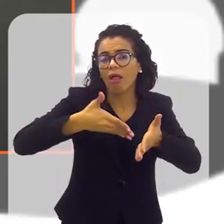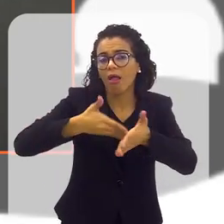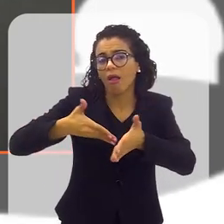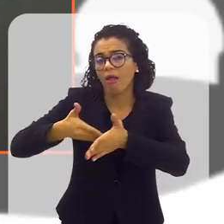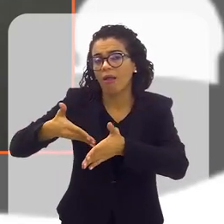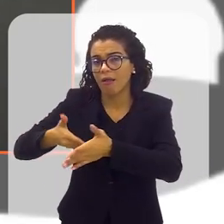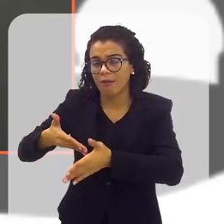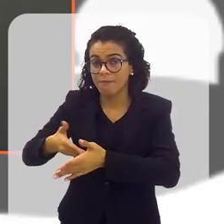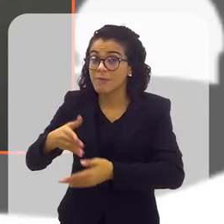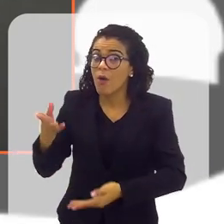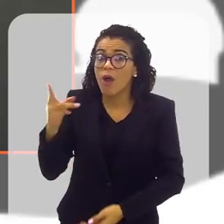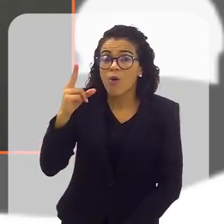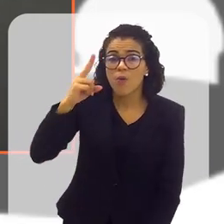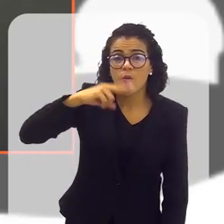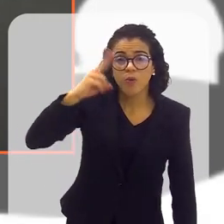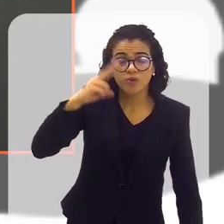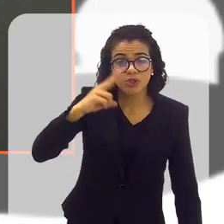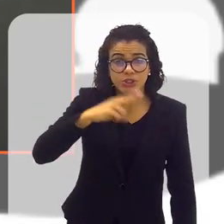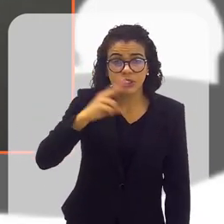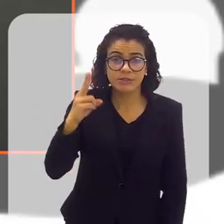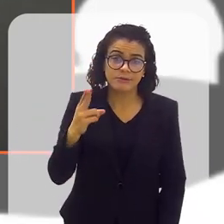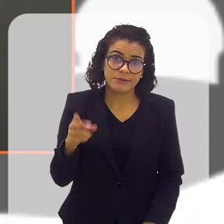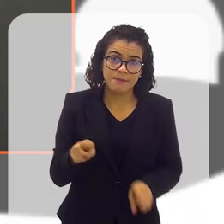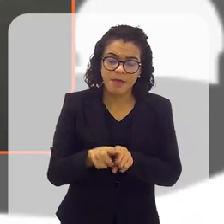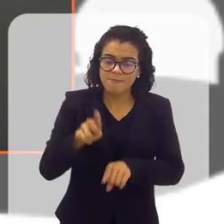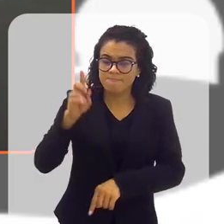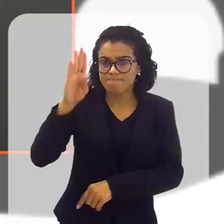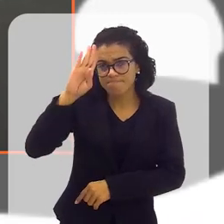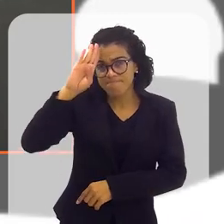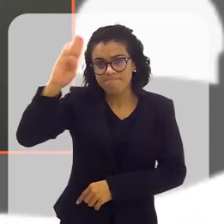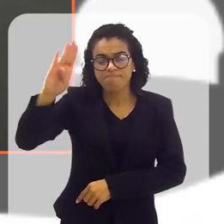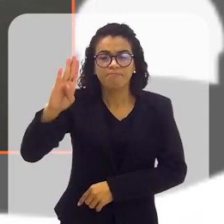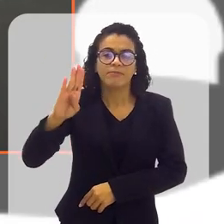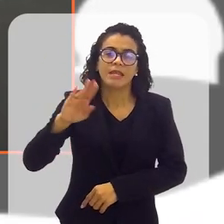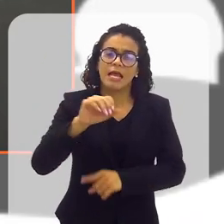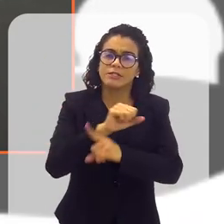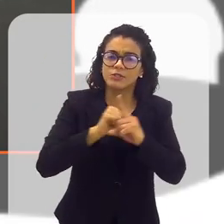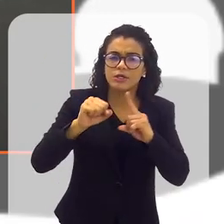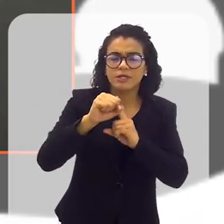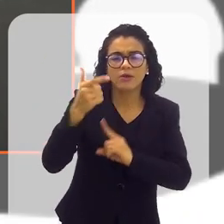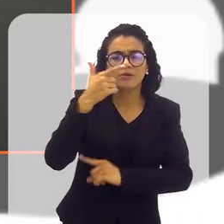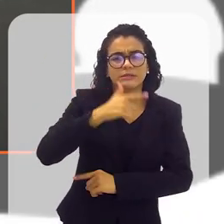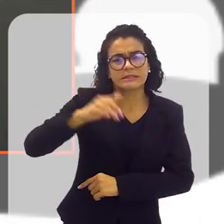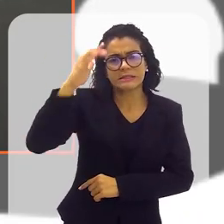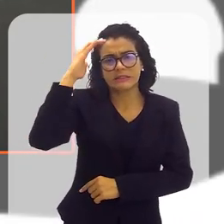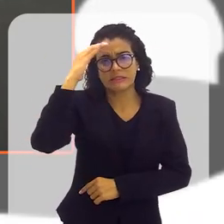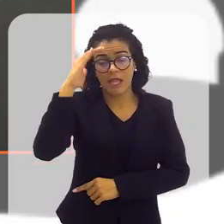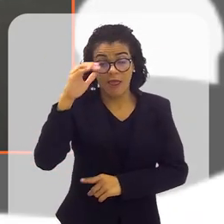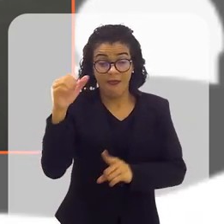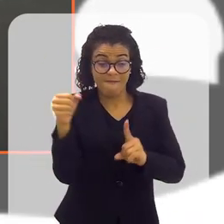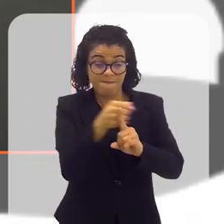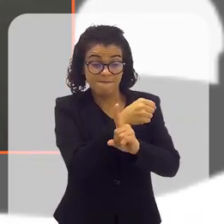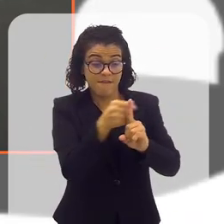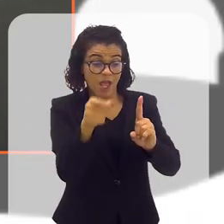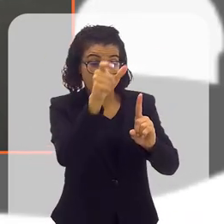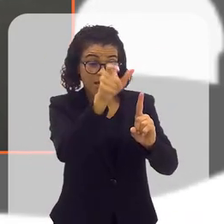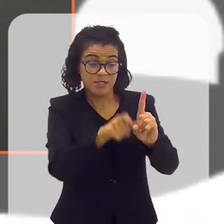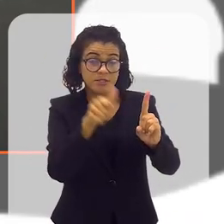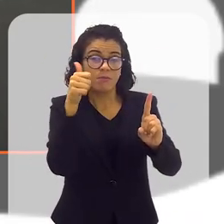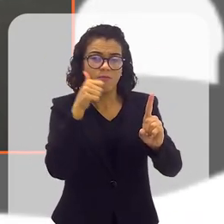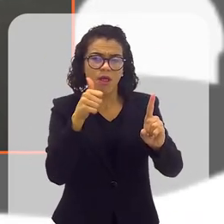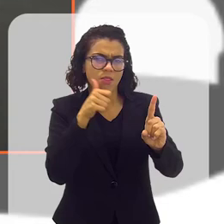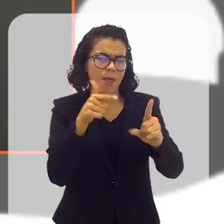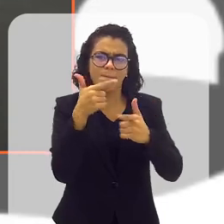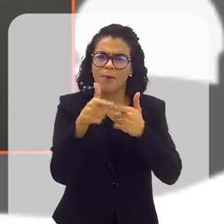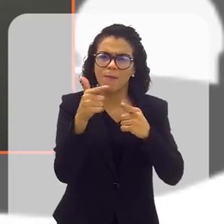comprometida. Então, é urgente e imperioso que a sociedade entenda que a violência contra